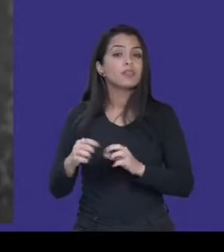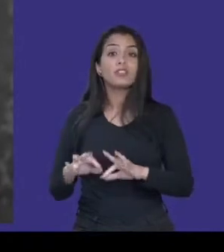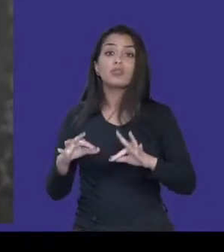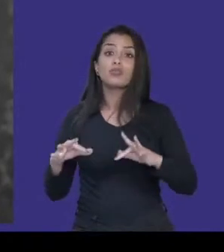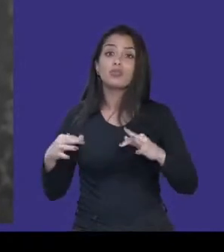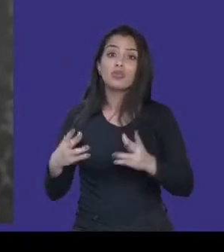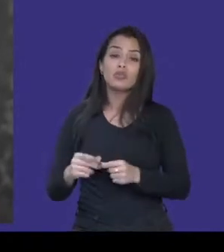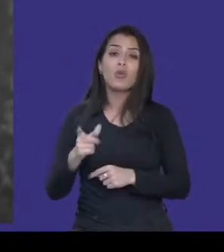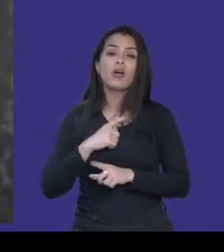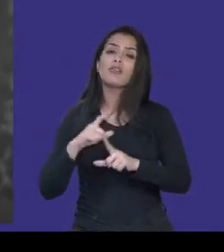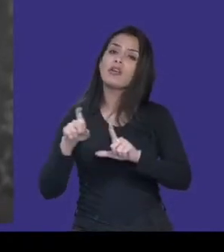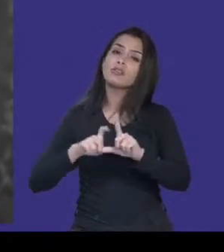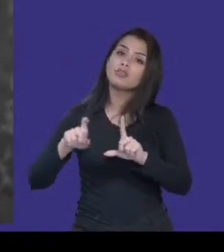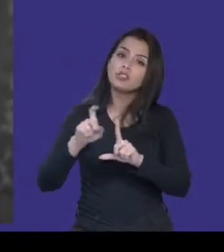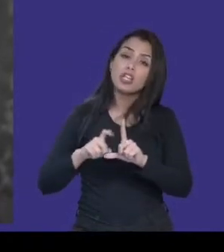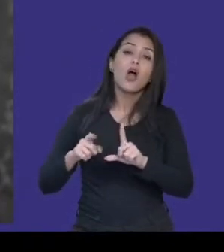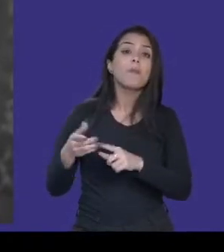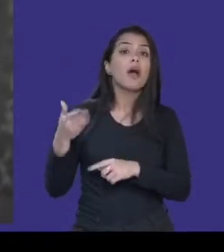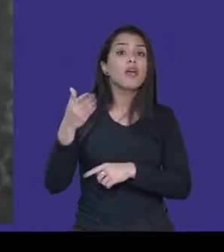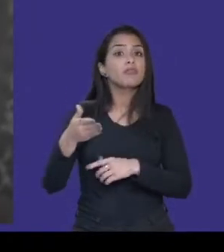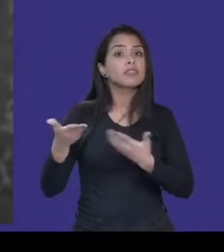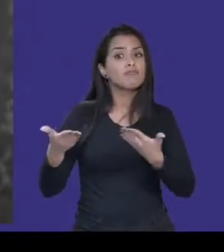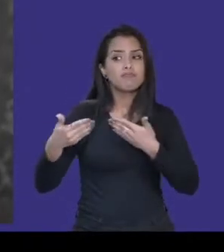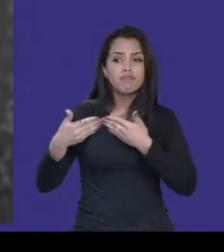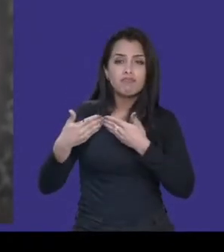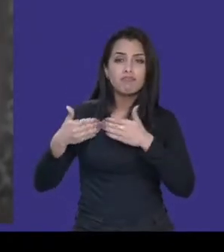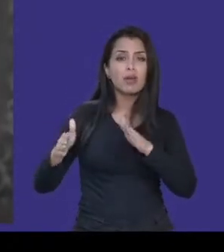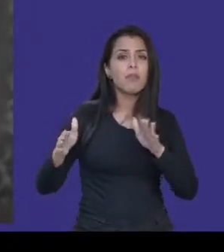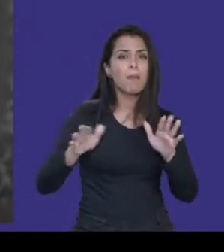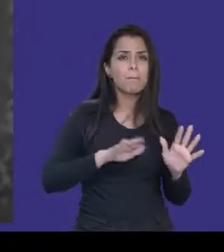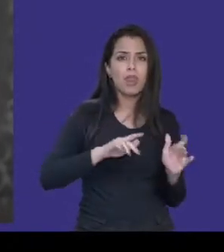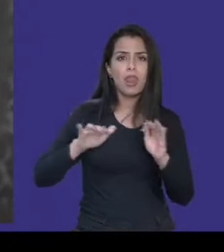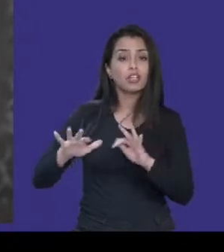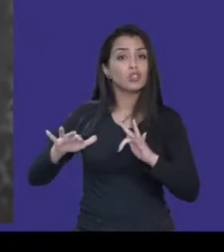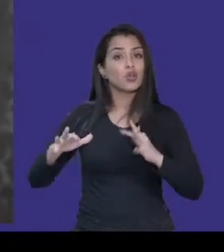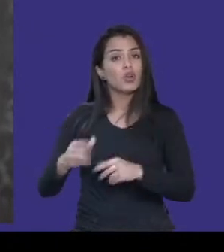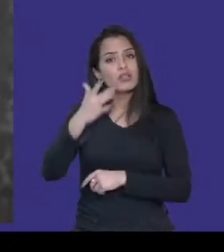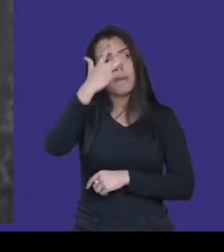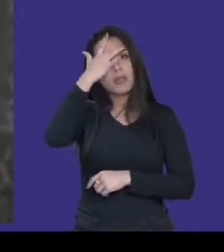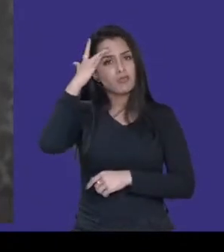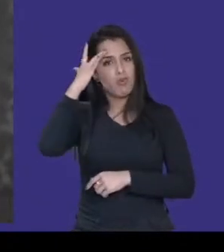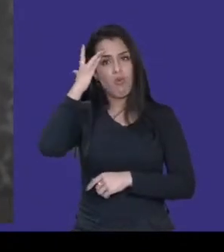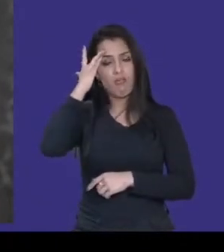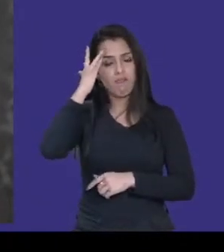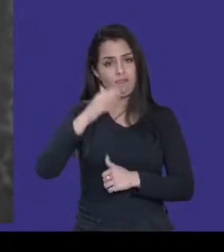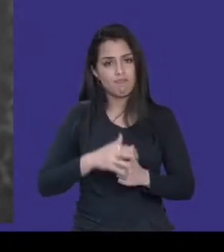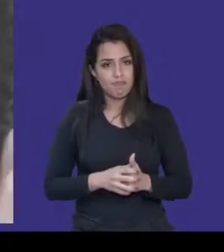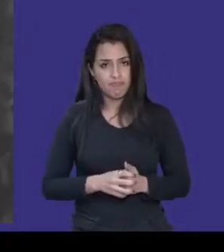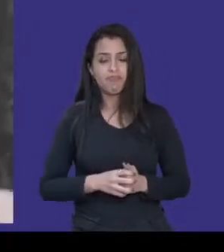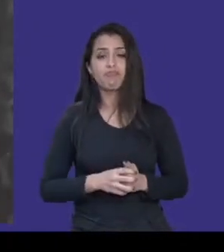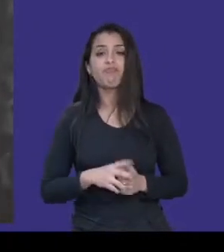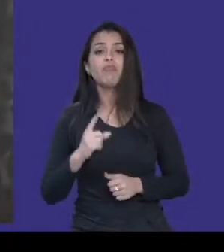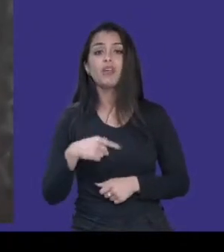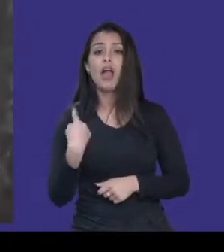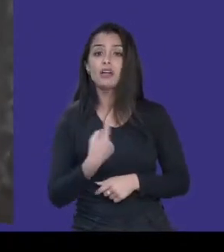digital. Para que a gente possa abrir espaço para todas as pessoas sem excluir ninguém. E a gente,